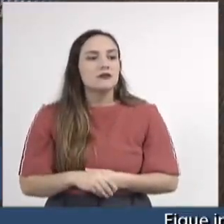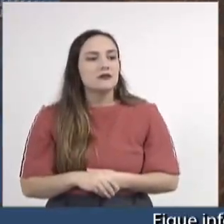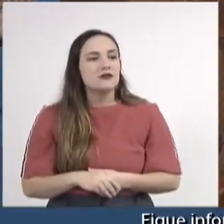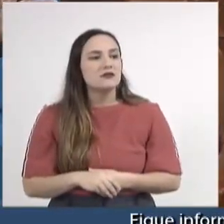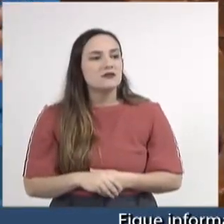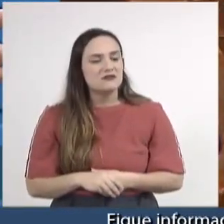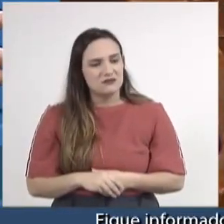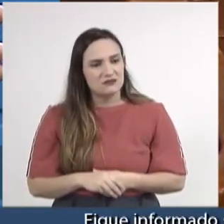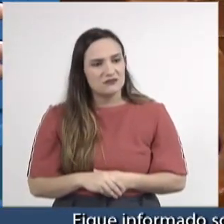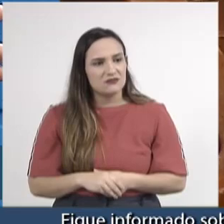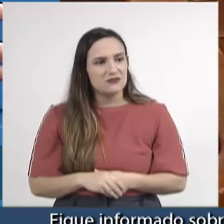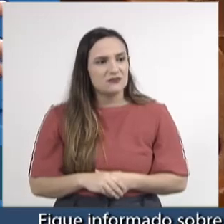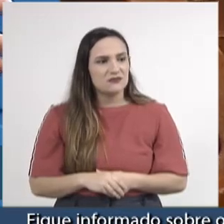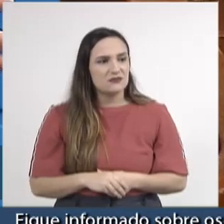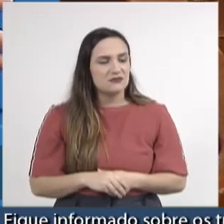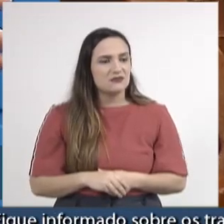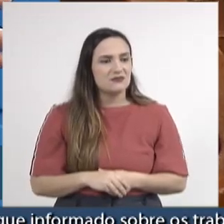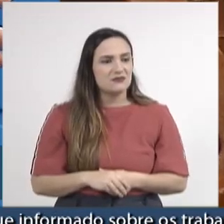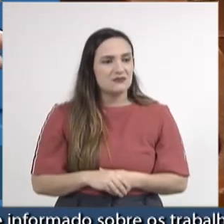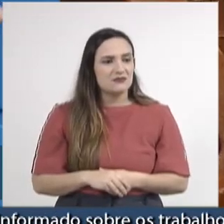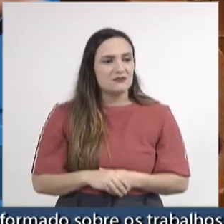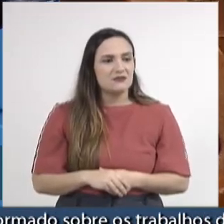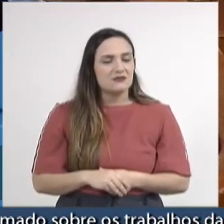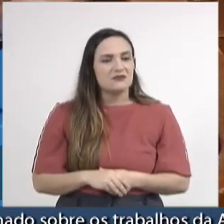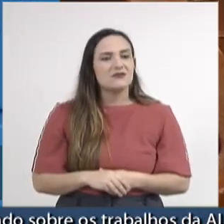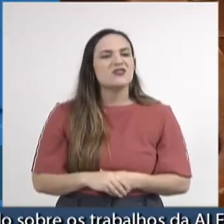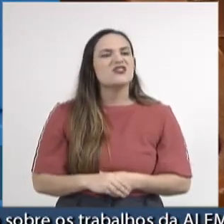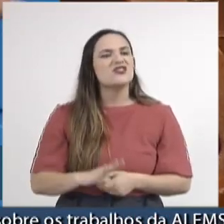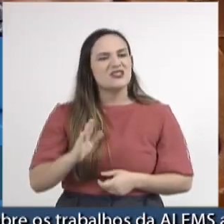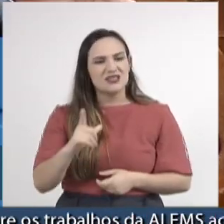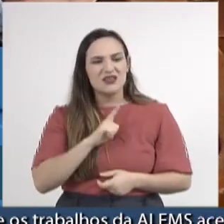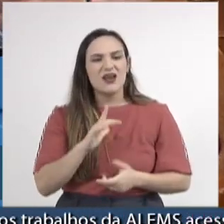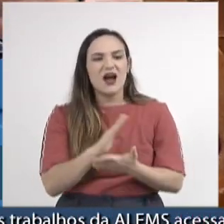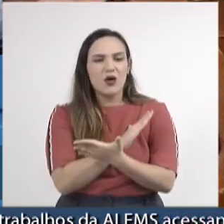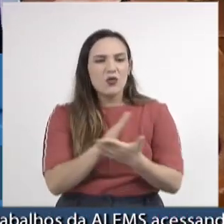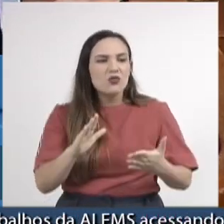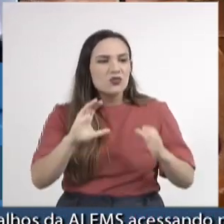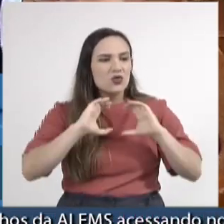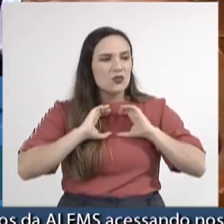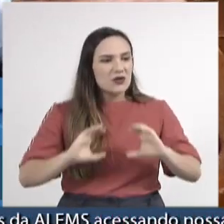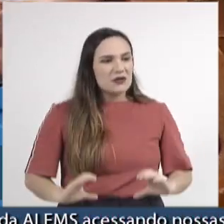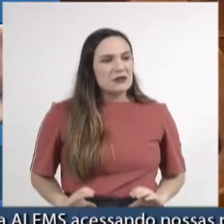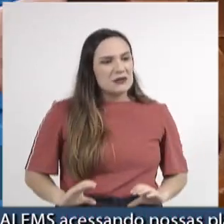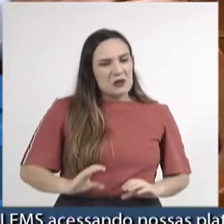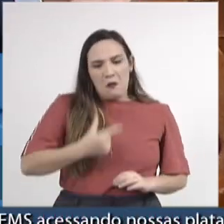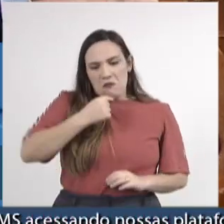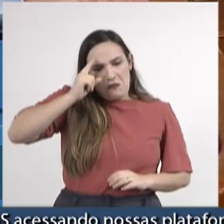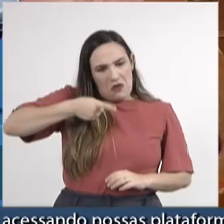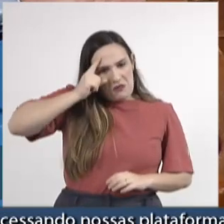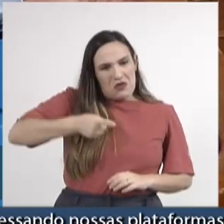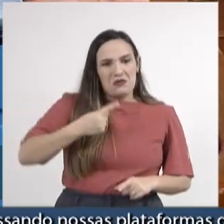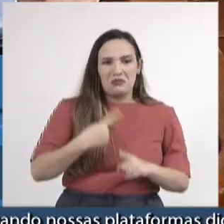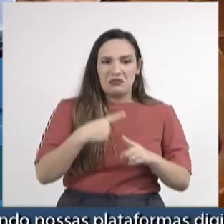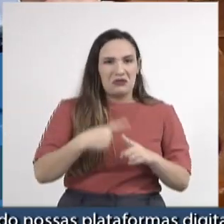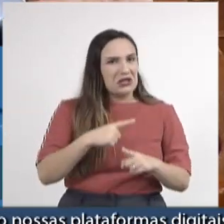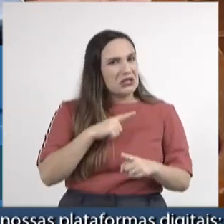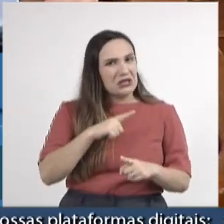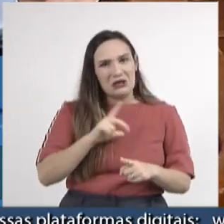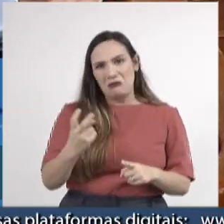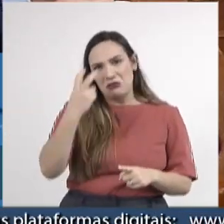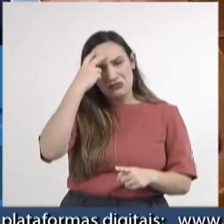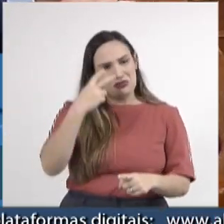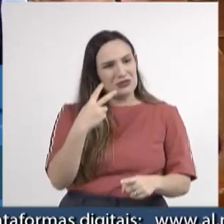Quantos de nós aqui não teve um comportamento às vezes machista, porque nós fomos educados numa sociedade